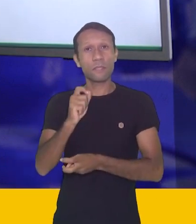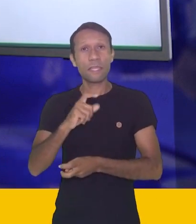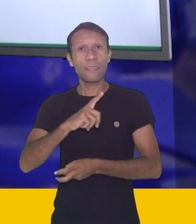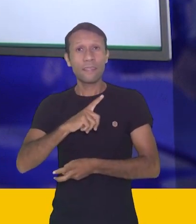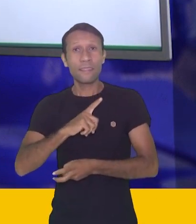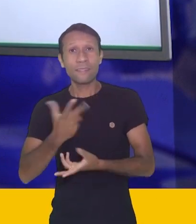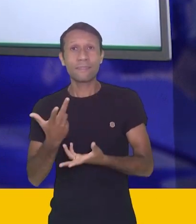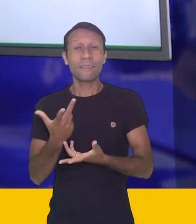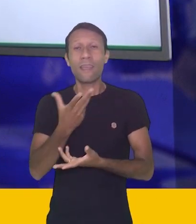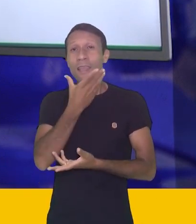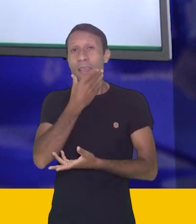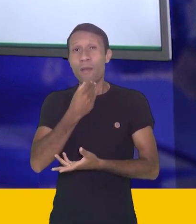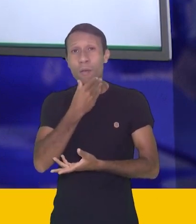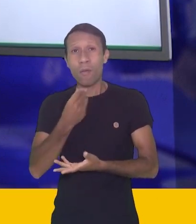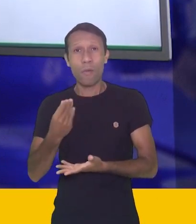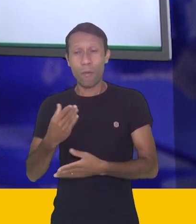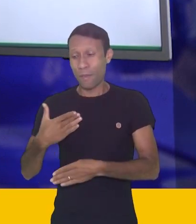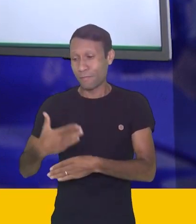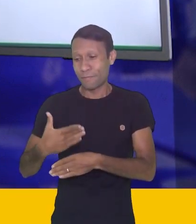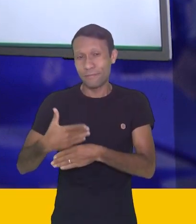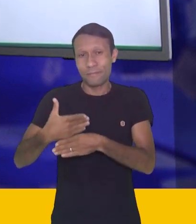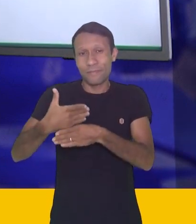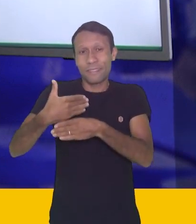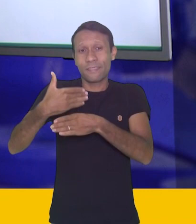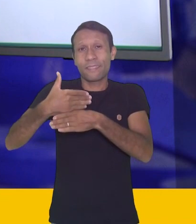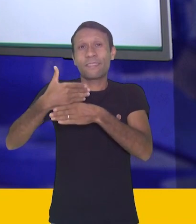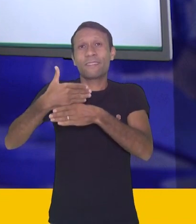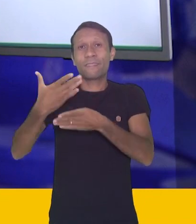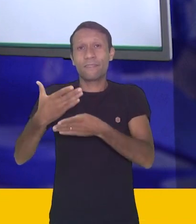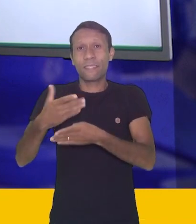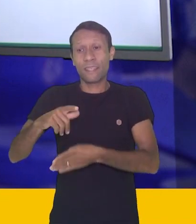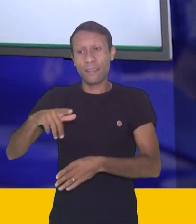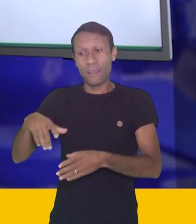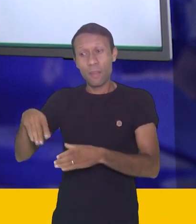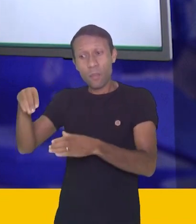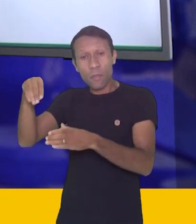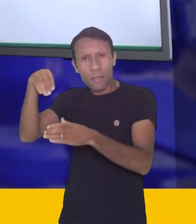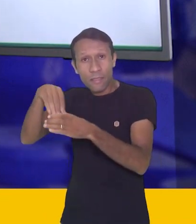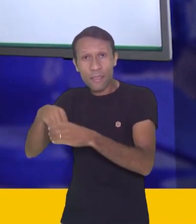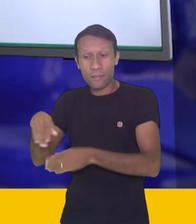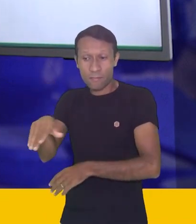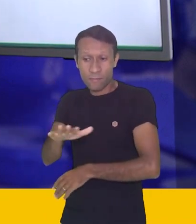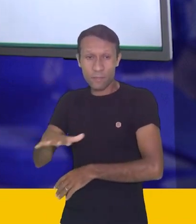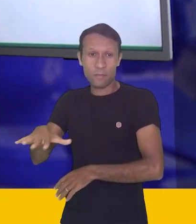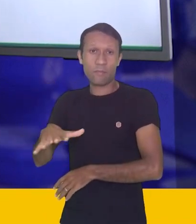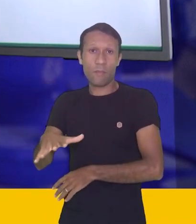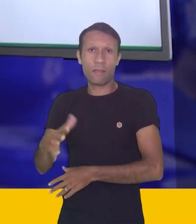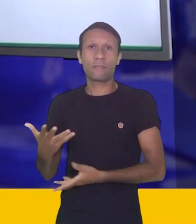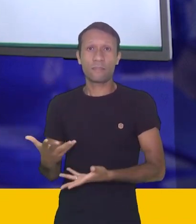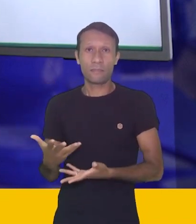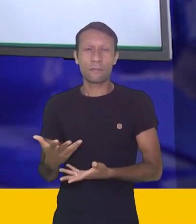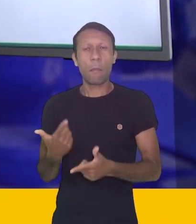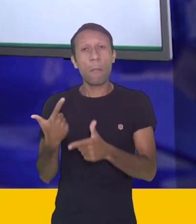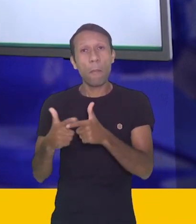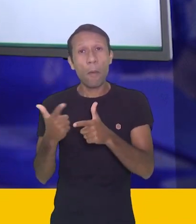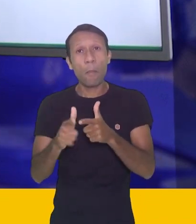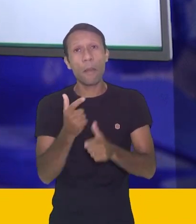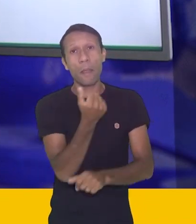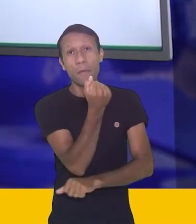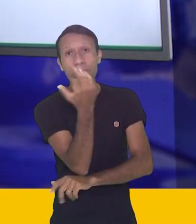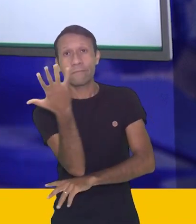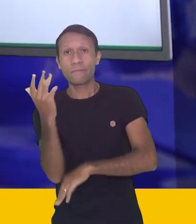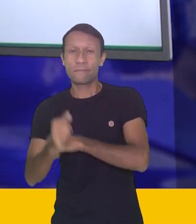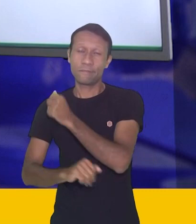uma interferência humana muito forte dentro desse espaço geográfico, provocando problemas ambientais, como no caso dessas